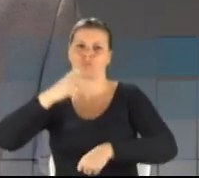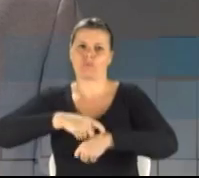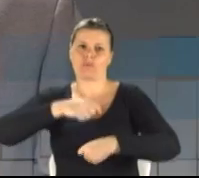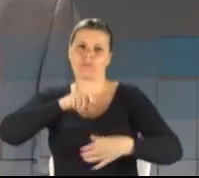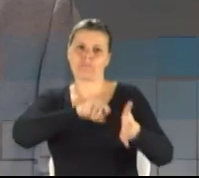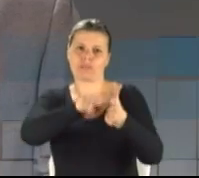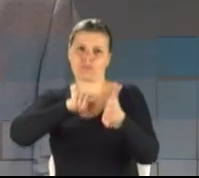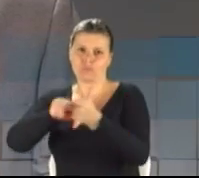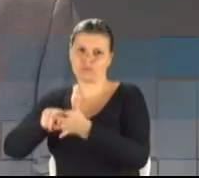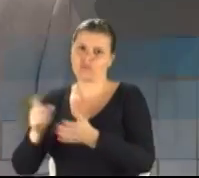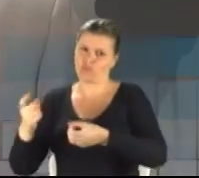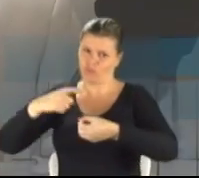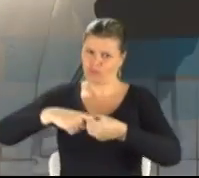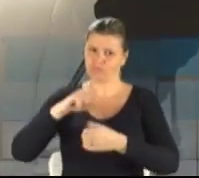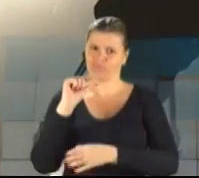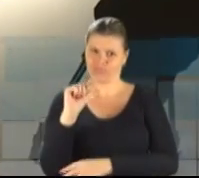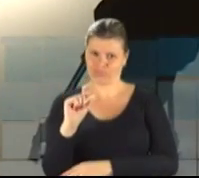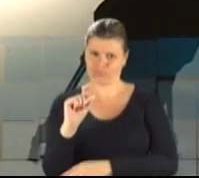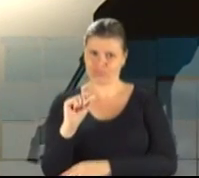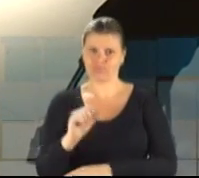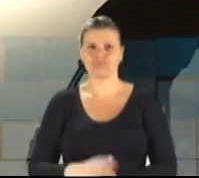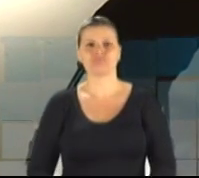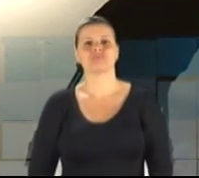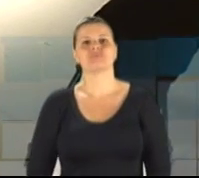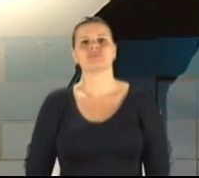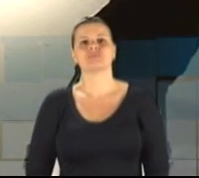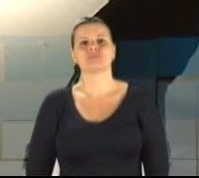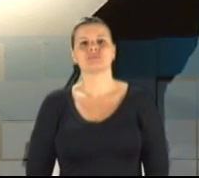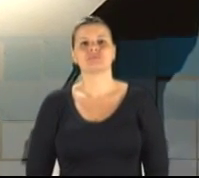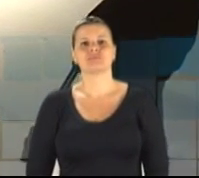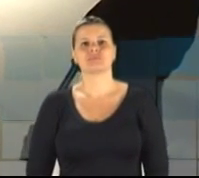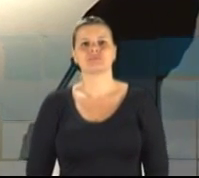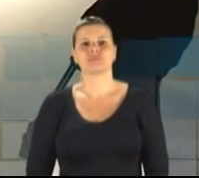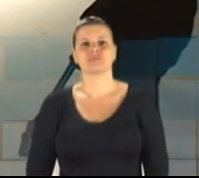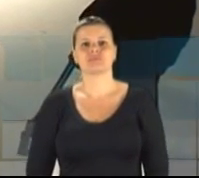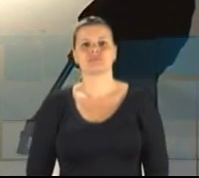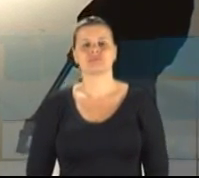Voltamos em instantes. Transcrição por Quintena Coelho